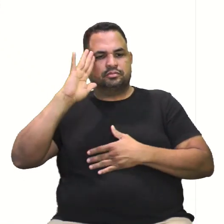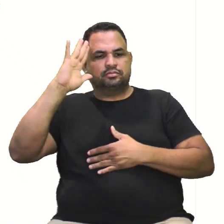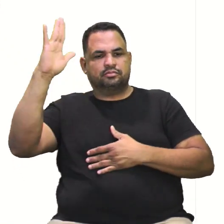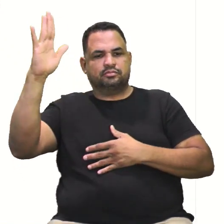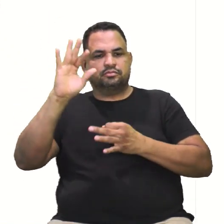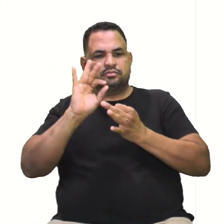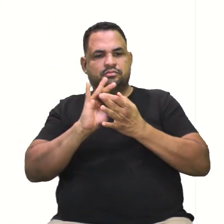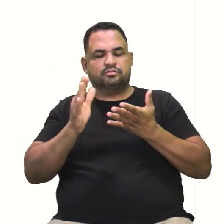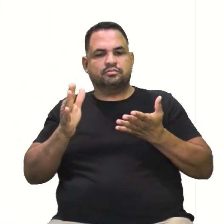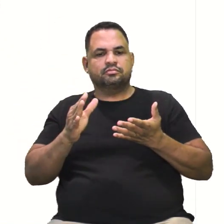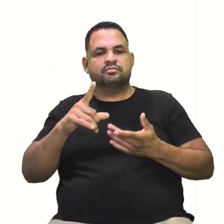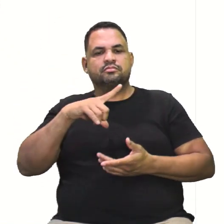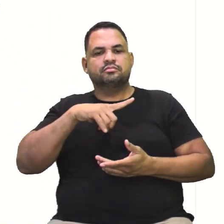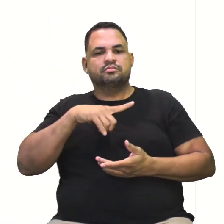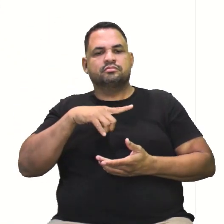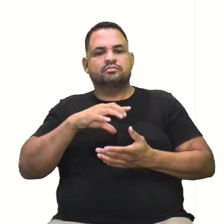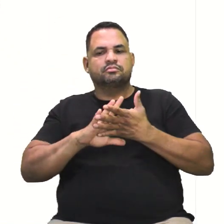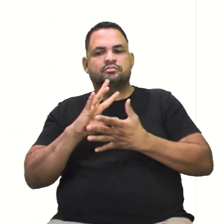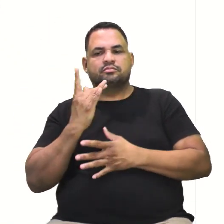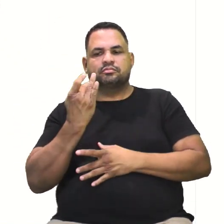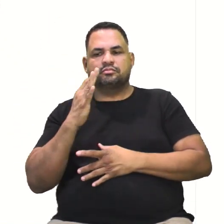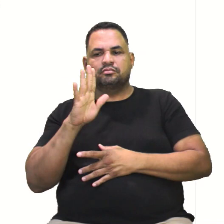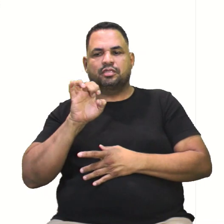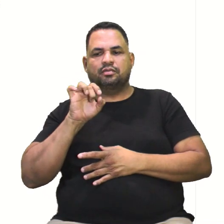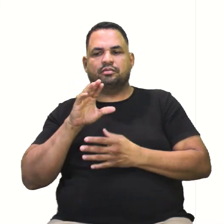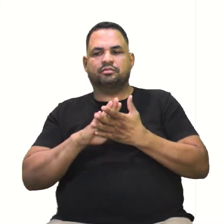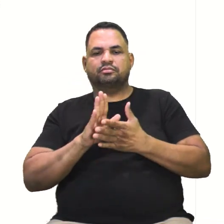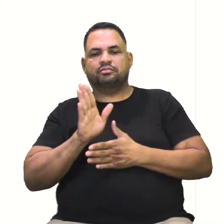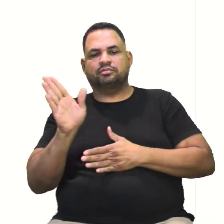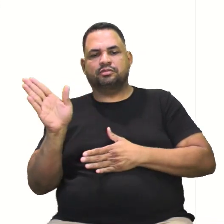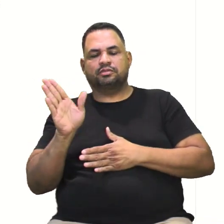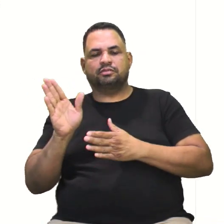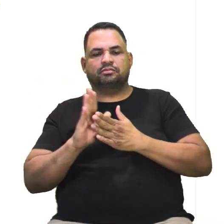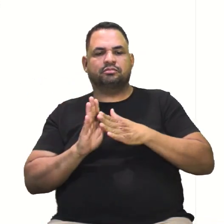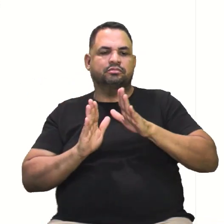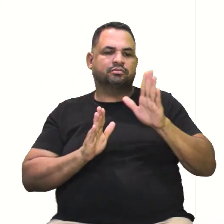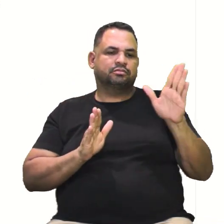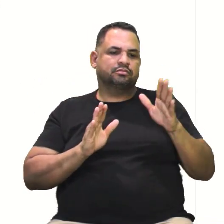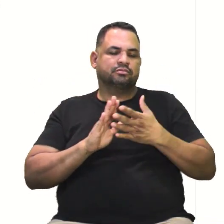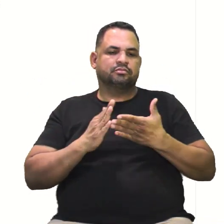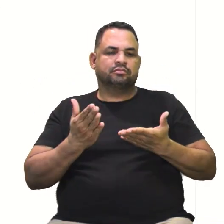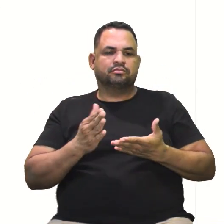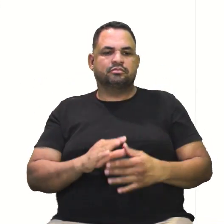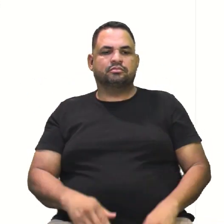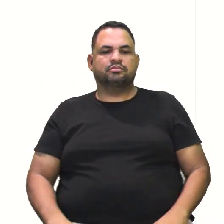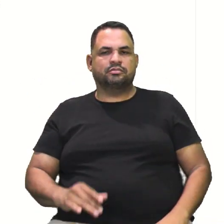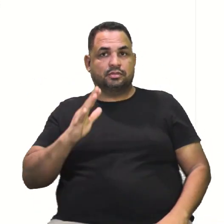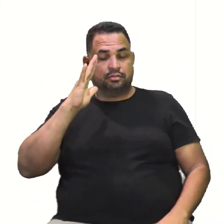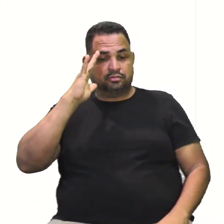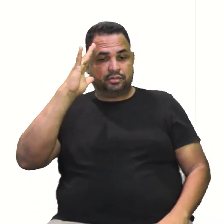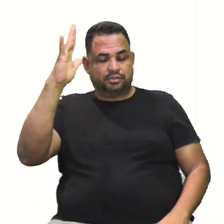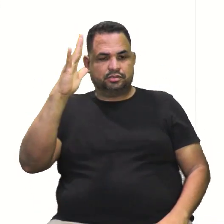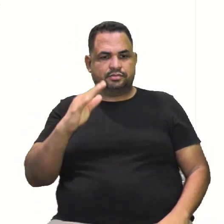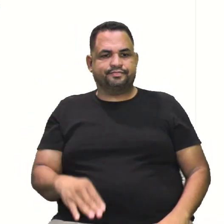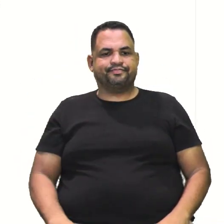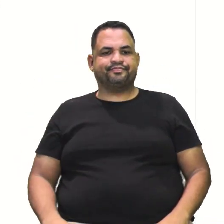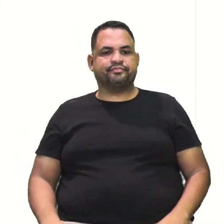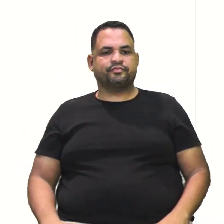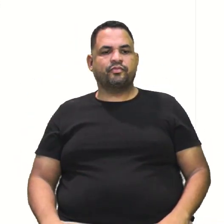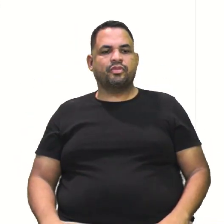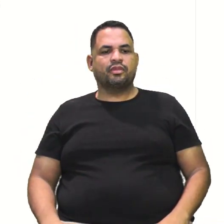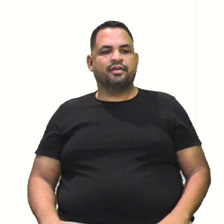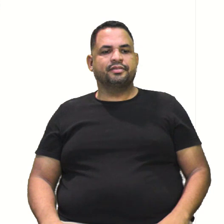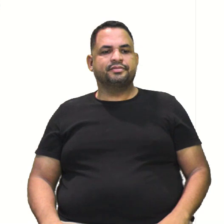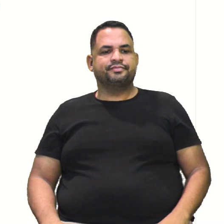simetria, né? Que vai ter a hipérbole, o gráfico da hipérbole para a direita e para a esquerda. É um eixo, a gente chama de imaginário. Isso, indiferente